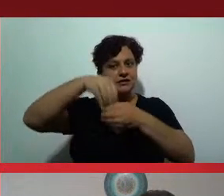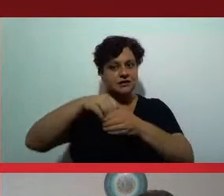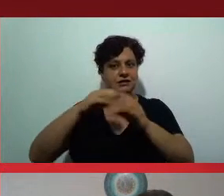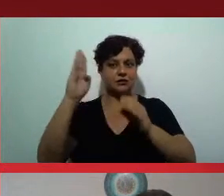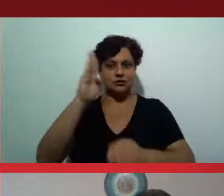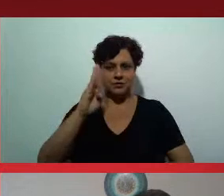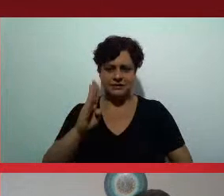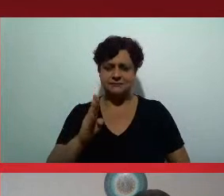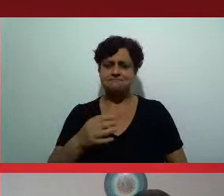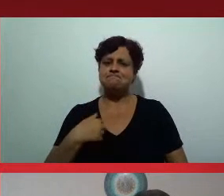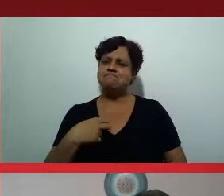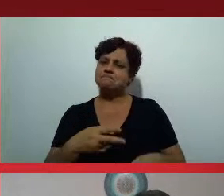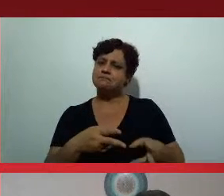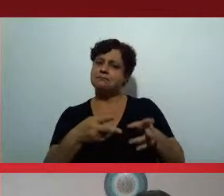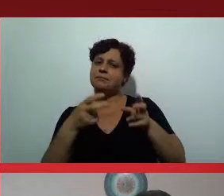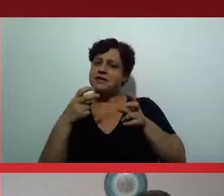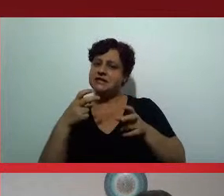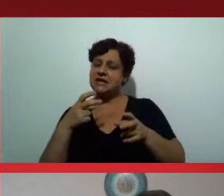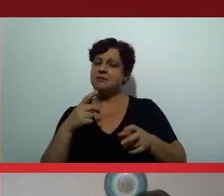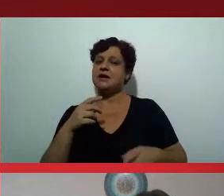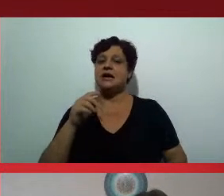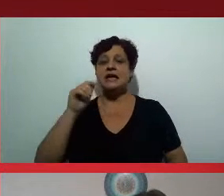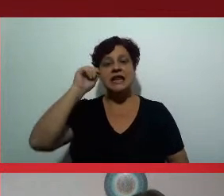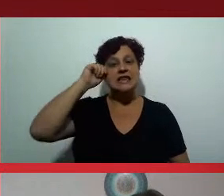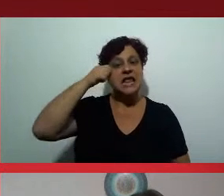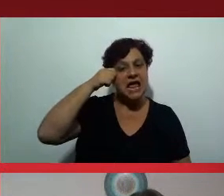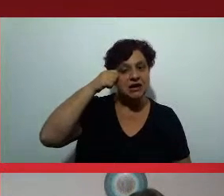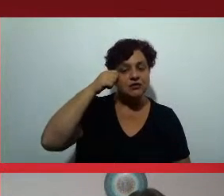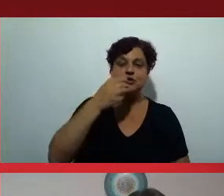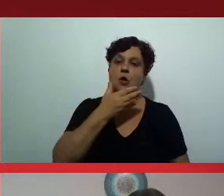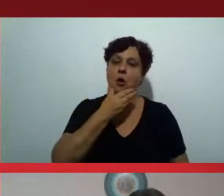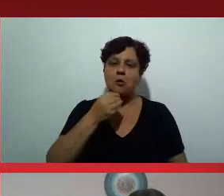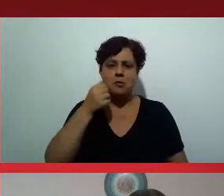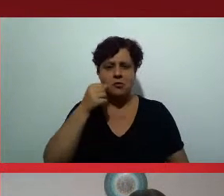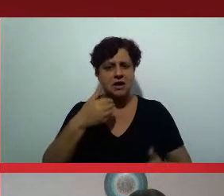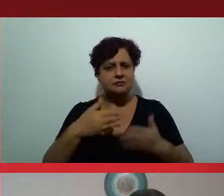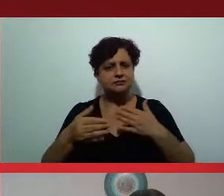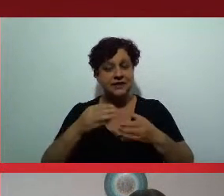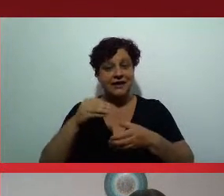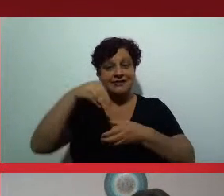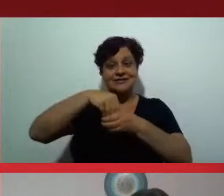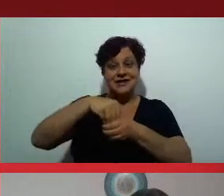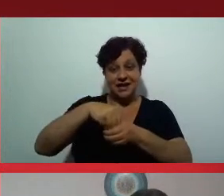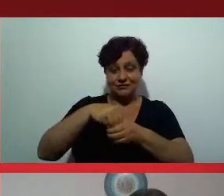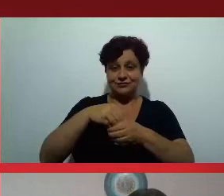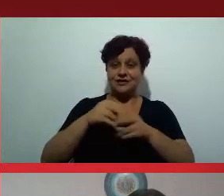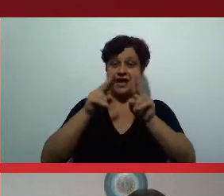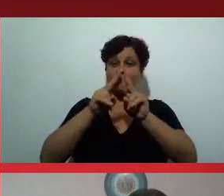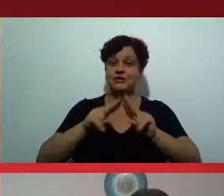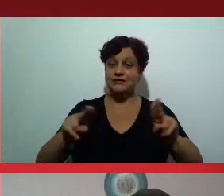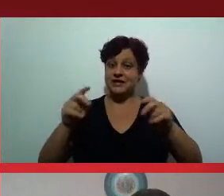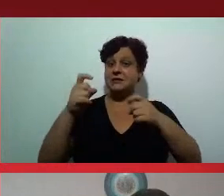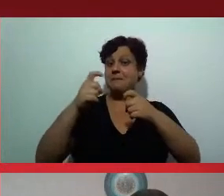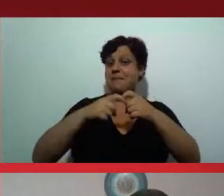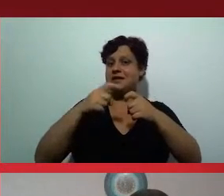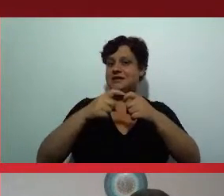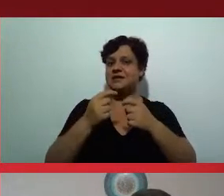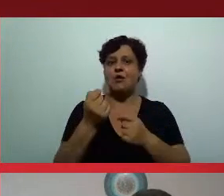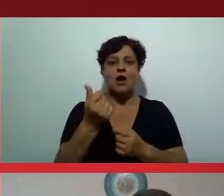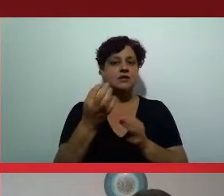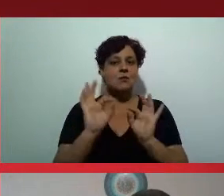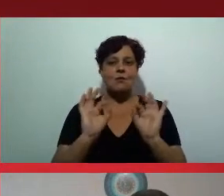presença de negros e negras é quase inexistente na área de medicina e em outros cursos também como